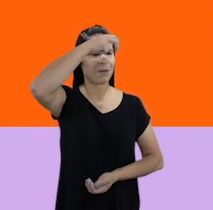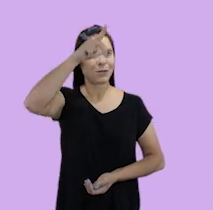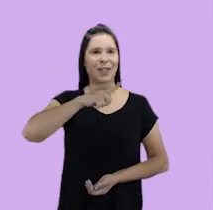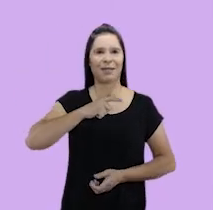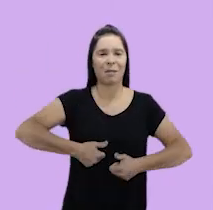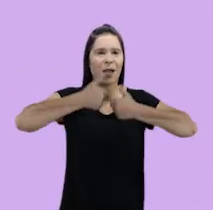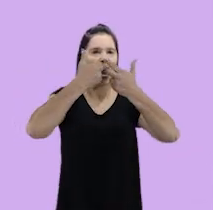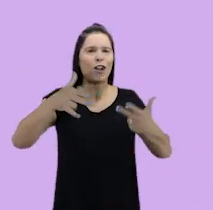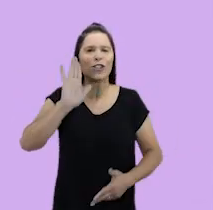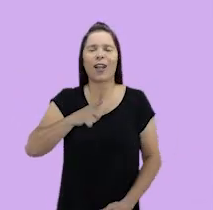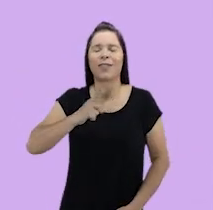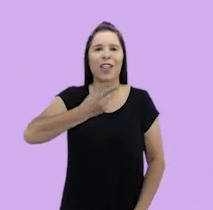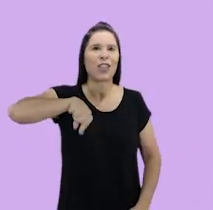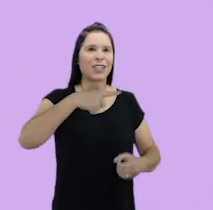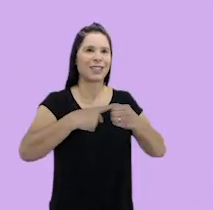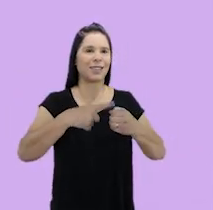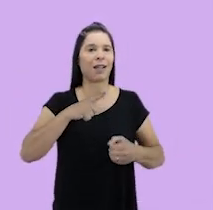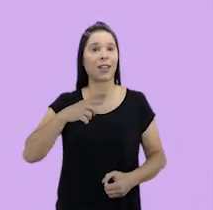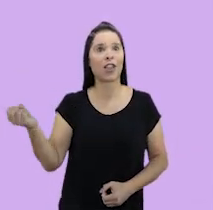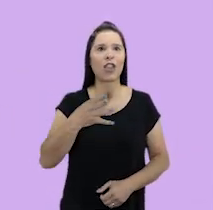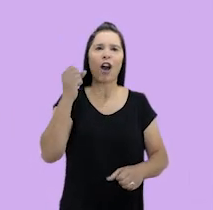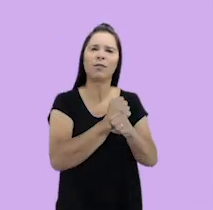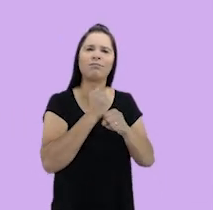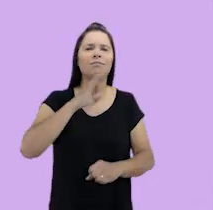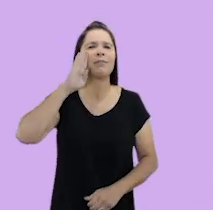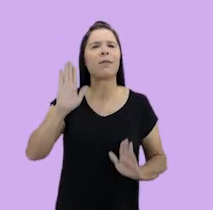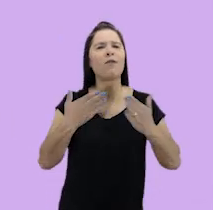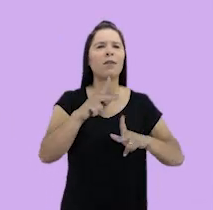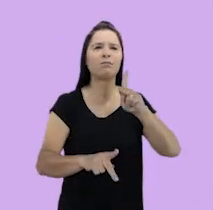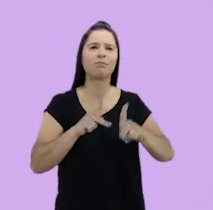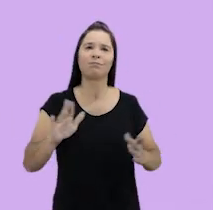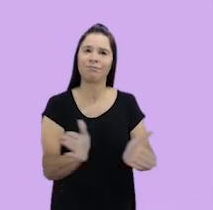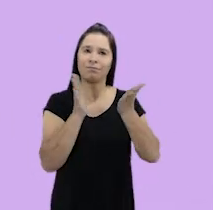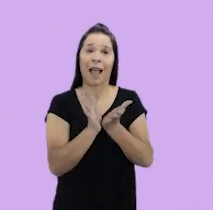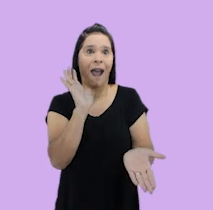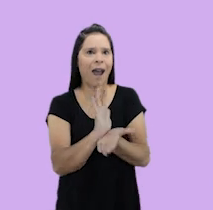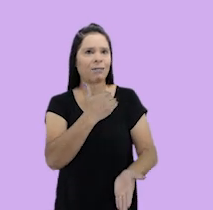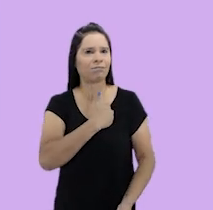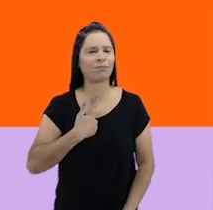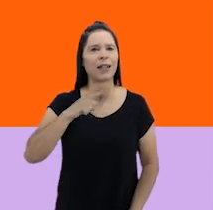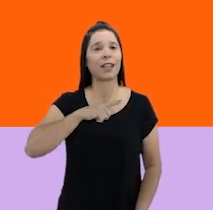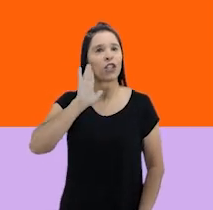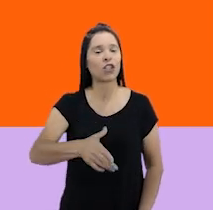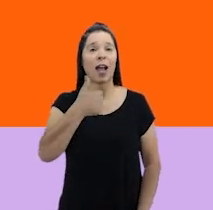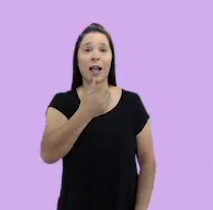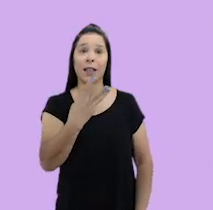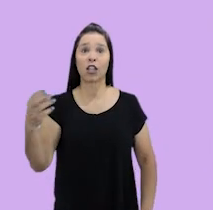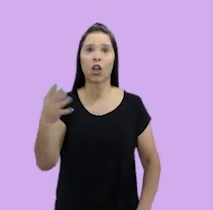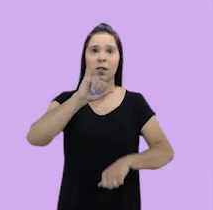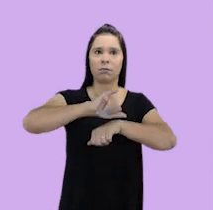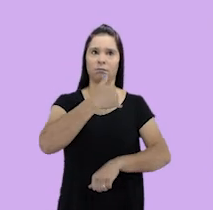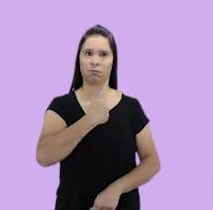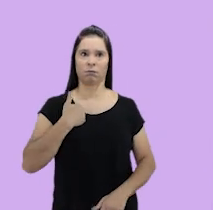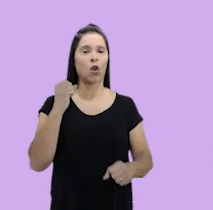A Prefeitura de BH está melhorando o que já existe na cidade e fazendo novas obras para a população mais carente. Na saúde, 13